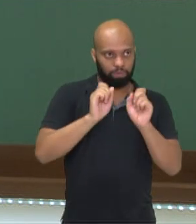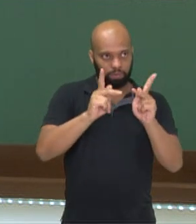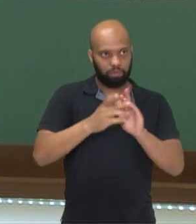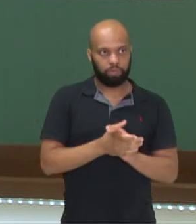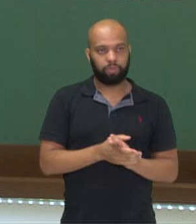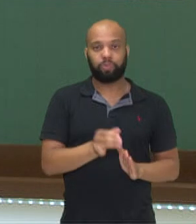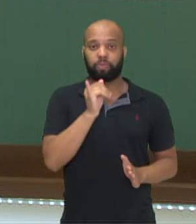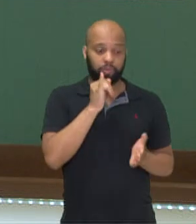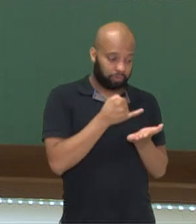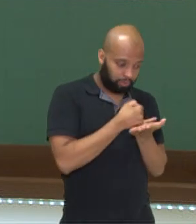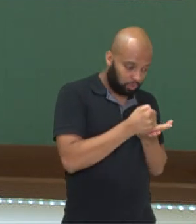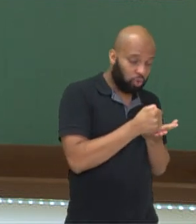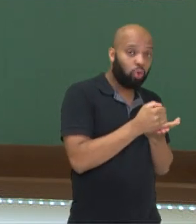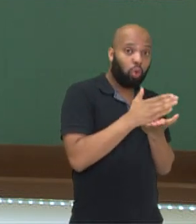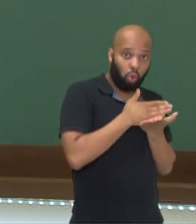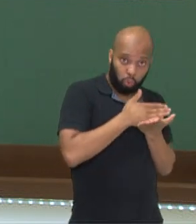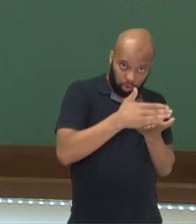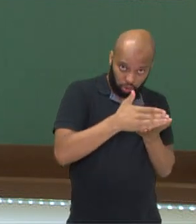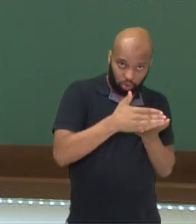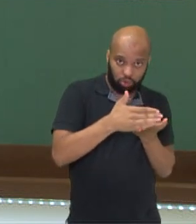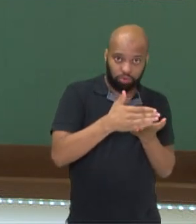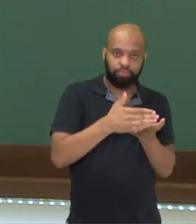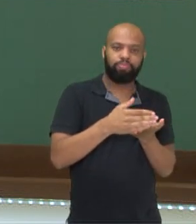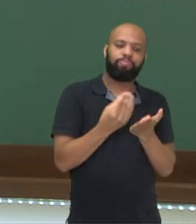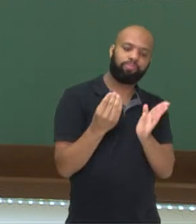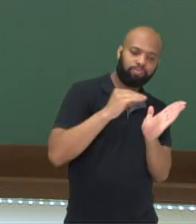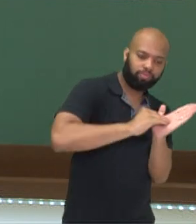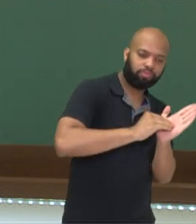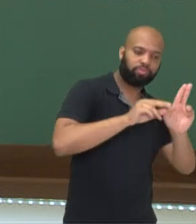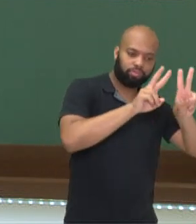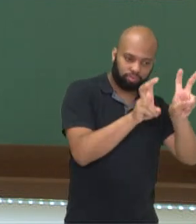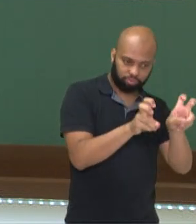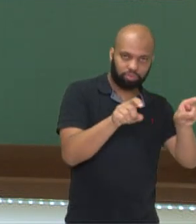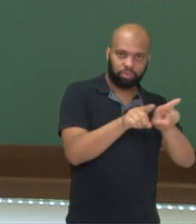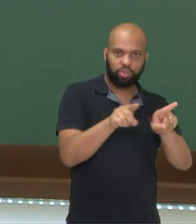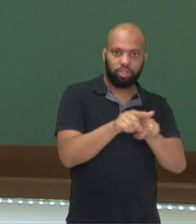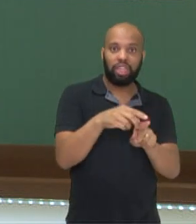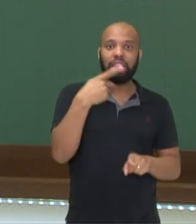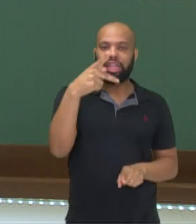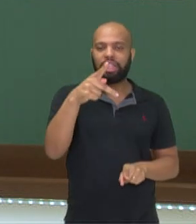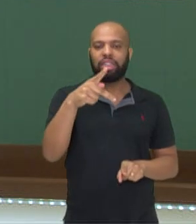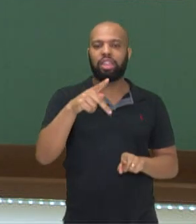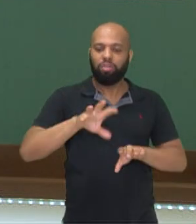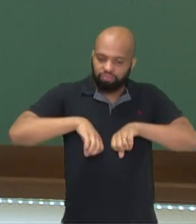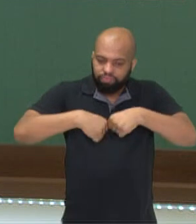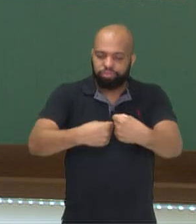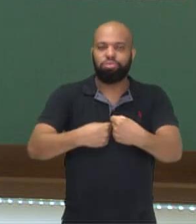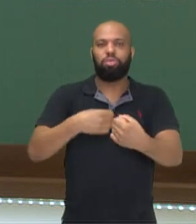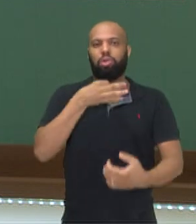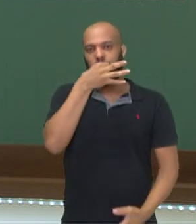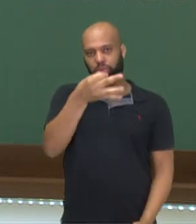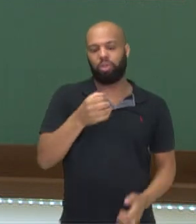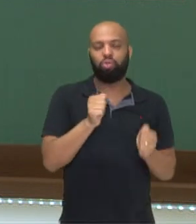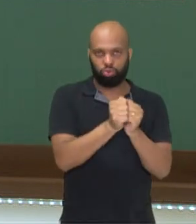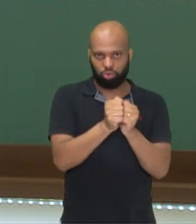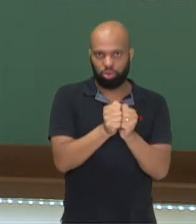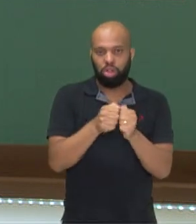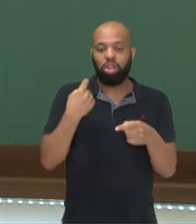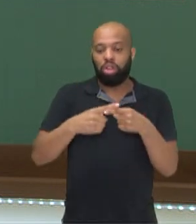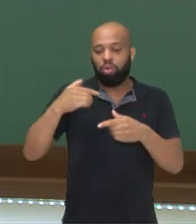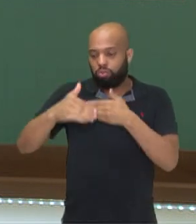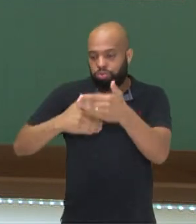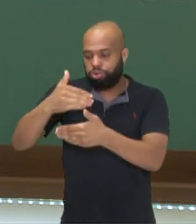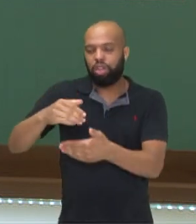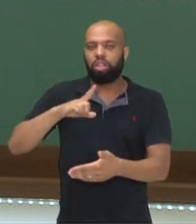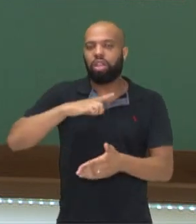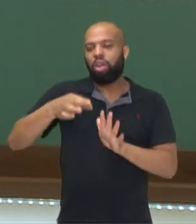Desde a introdução. Então, a introdução, você já coloca o tema, já coloca a sua tese. O desenvolvimento, você vai